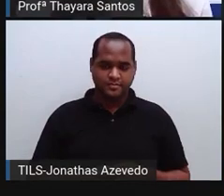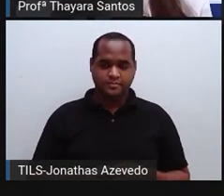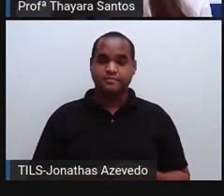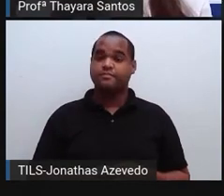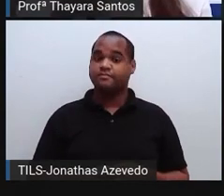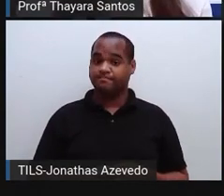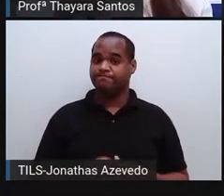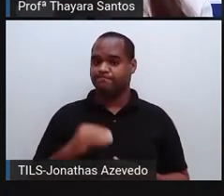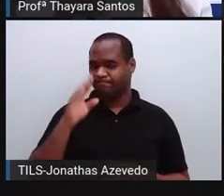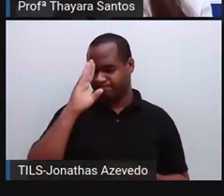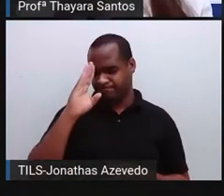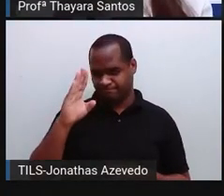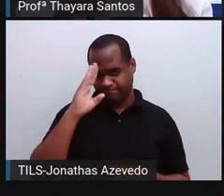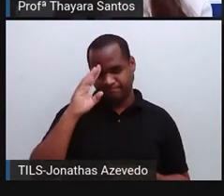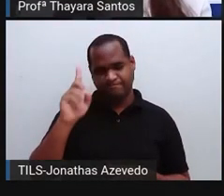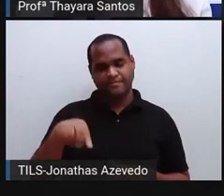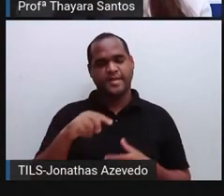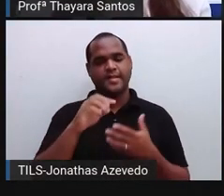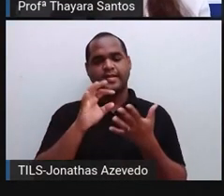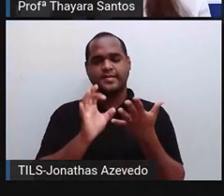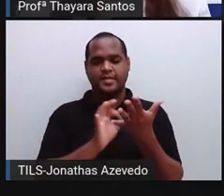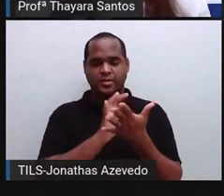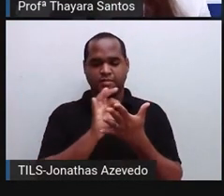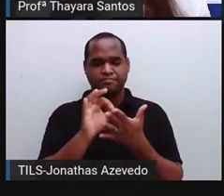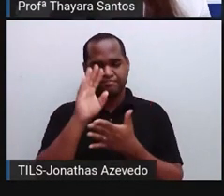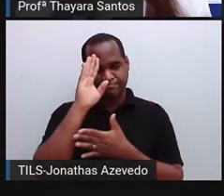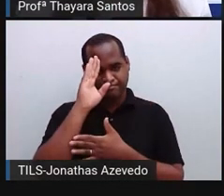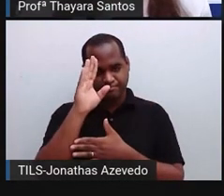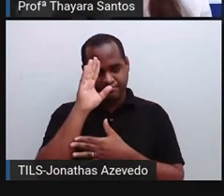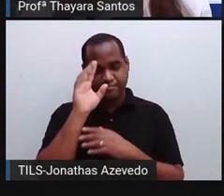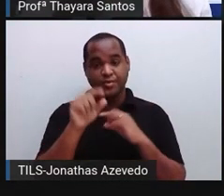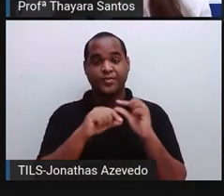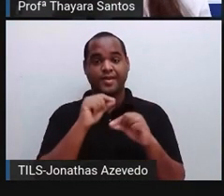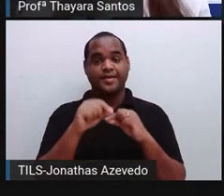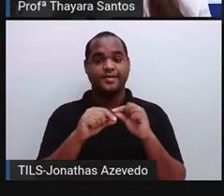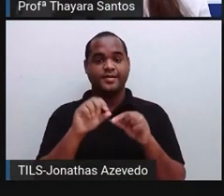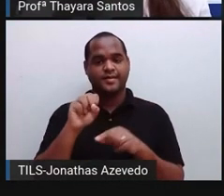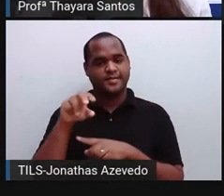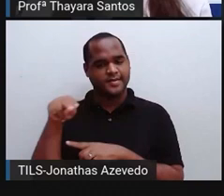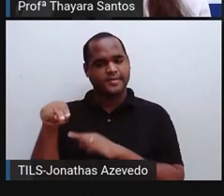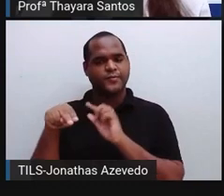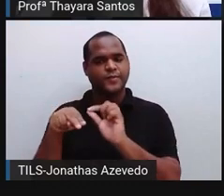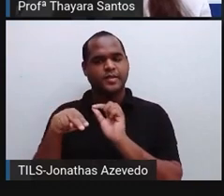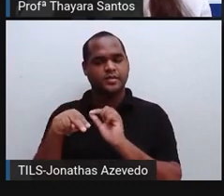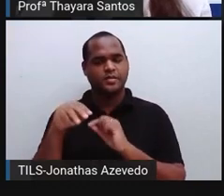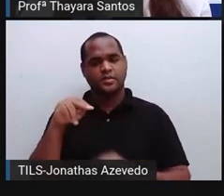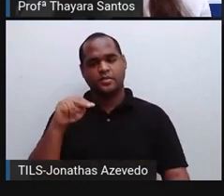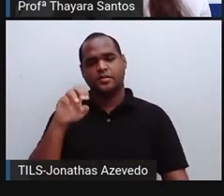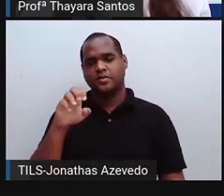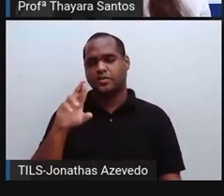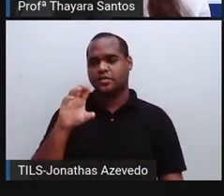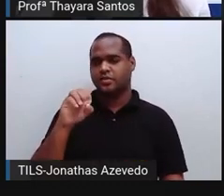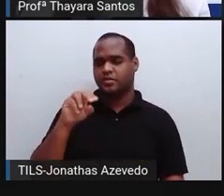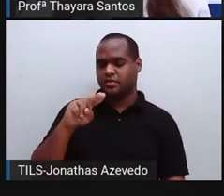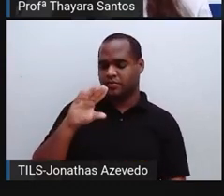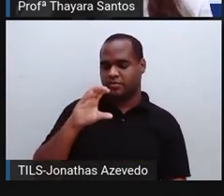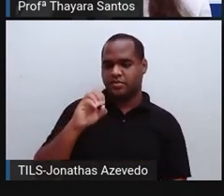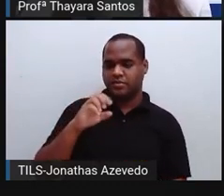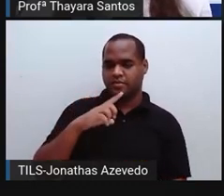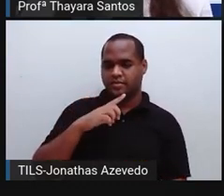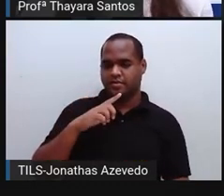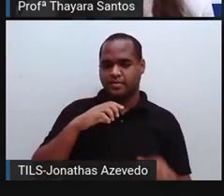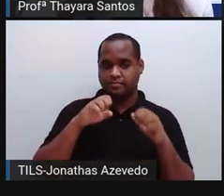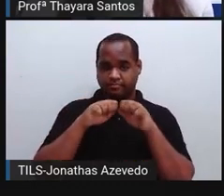A principal célula do sistema nervoso é essa que eu coloquei aí para vocês, que é o neurônio. E é o neurônio que vai ser responsável pela